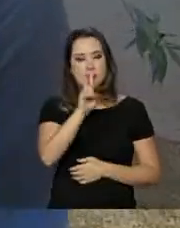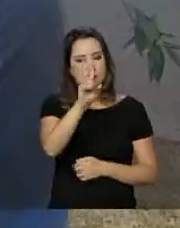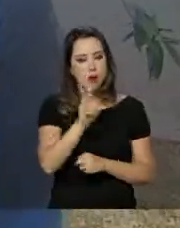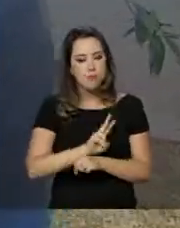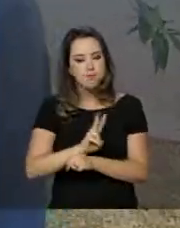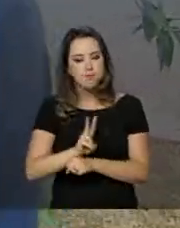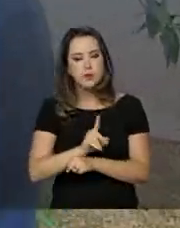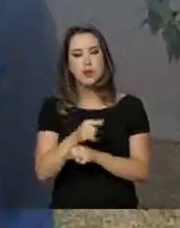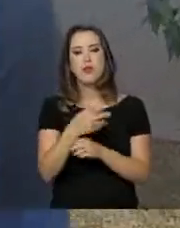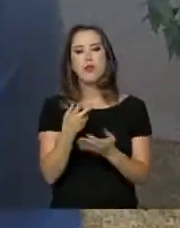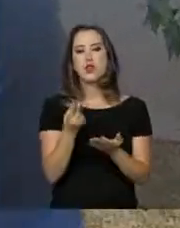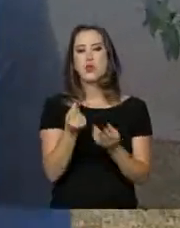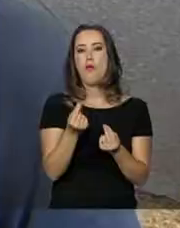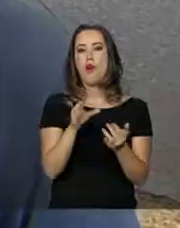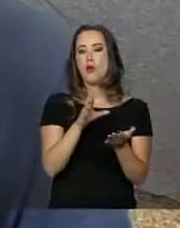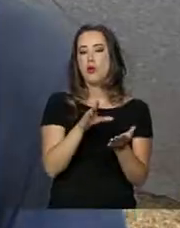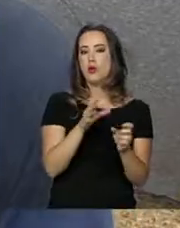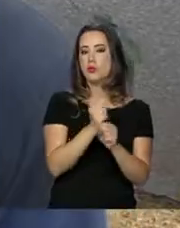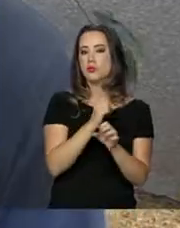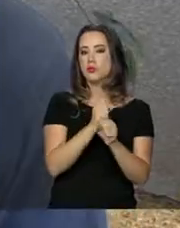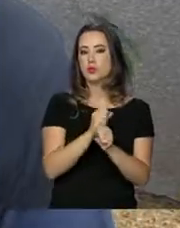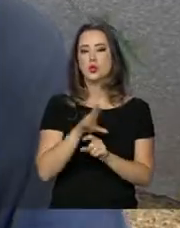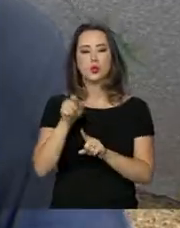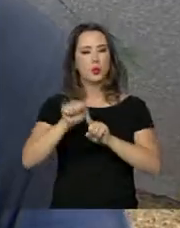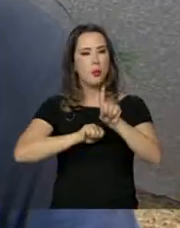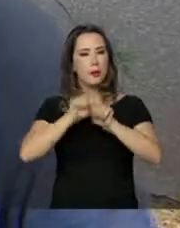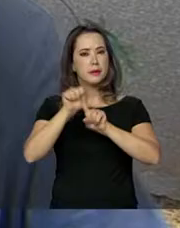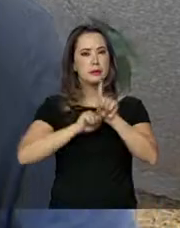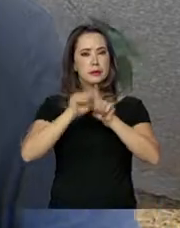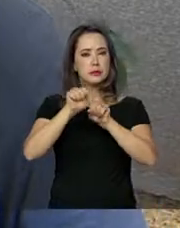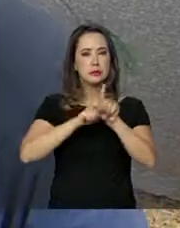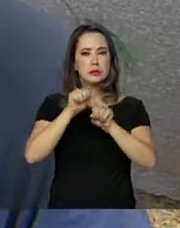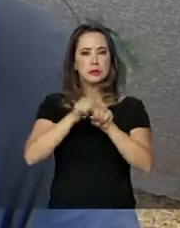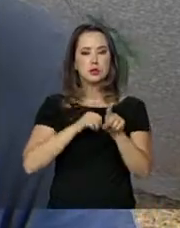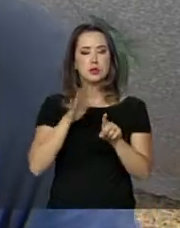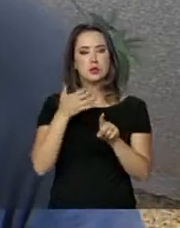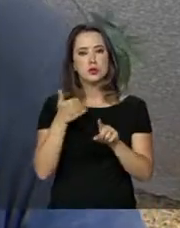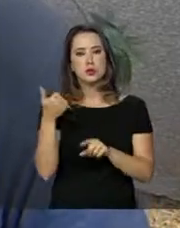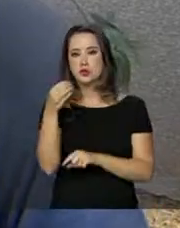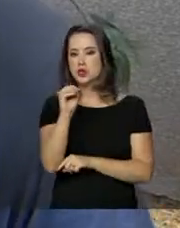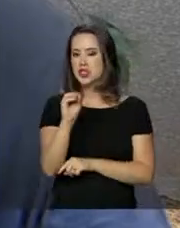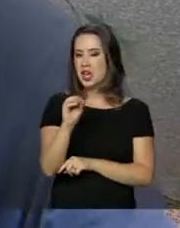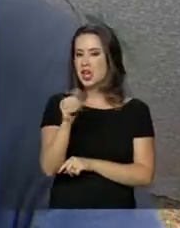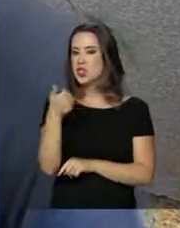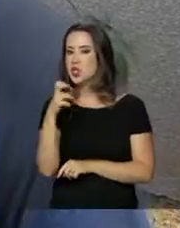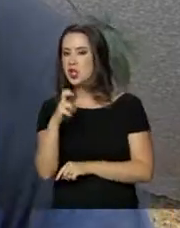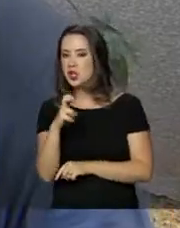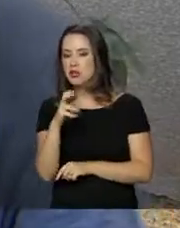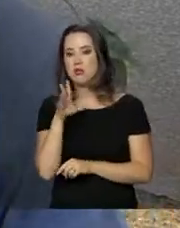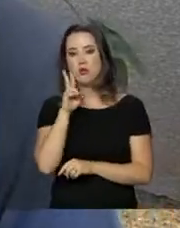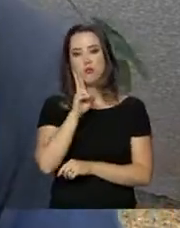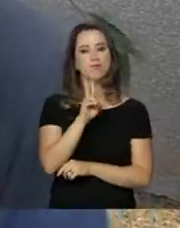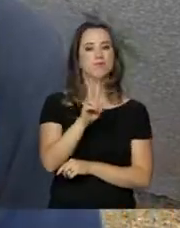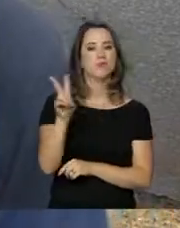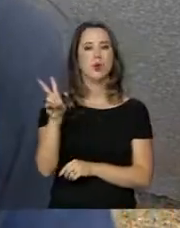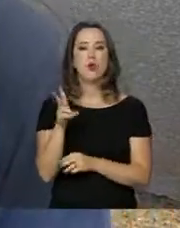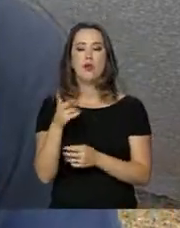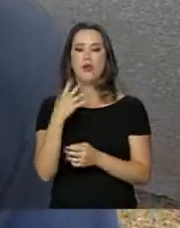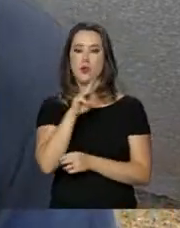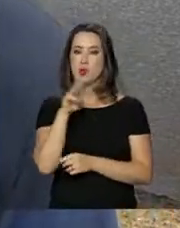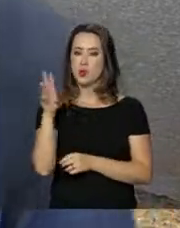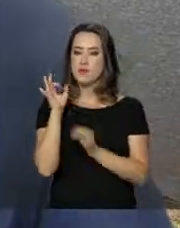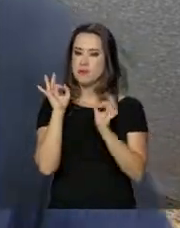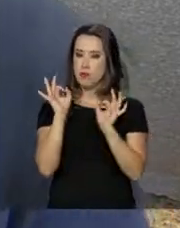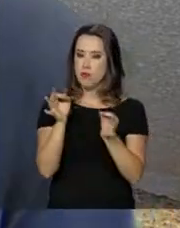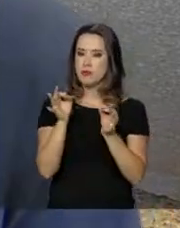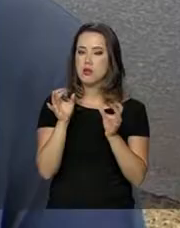conferir o saldo do FGTS. Eu checo mensalmente, todo mais ou menos ali pelo dia 10, dia 15, eu vou lá, dou uma olhadinha no site para ver se está